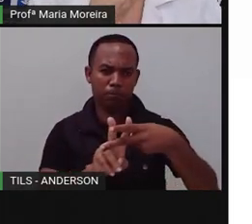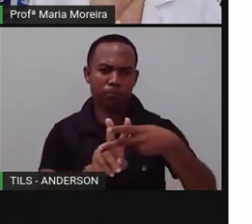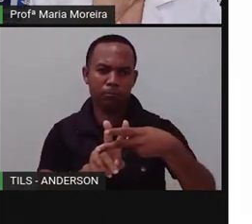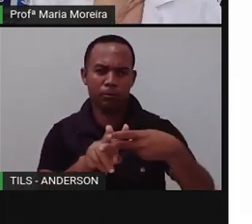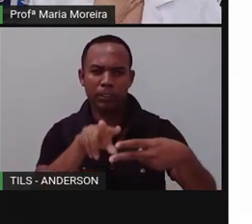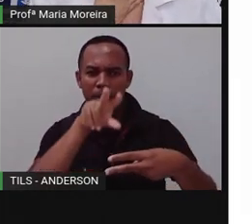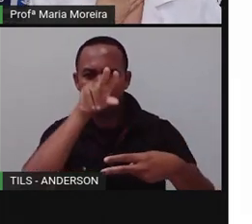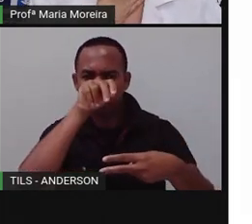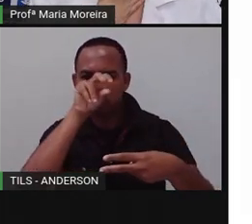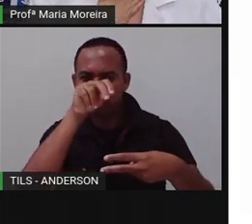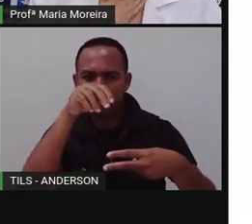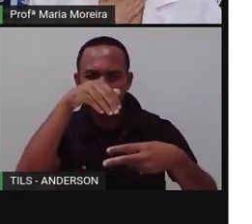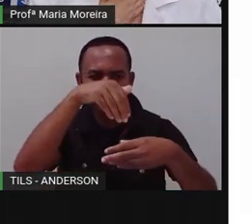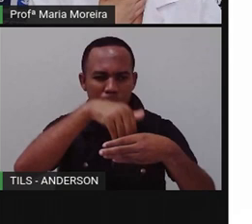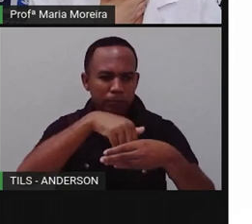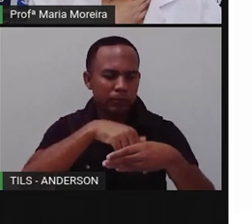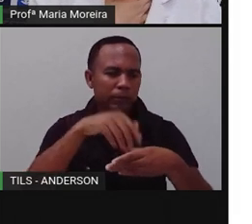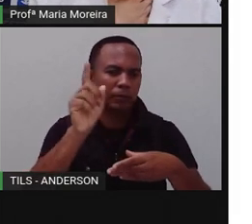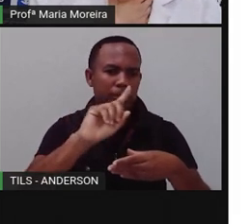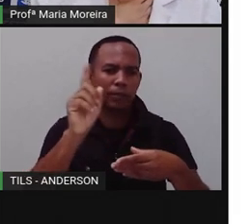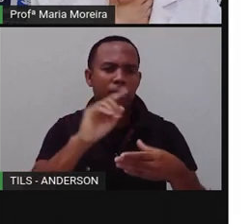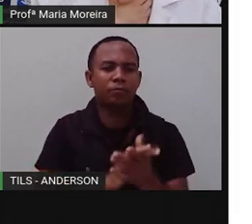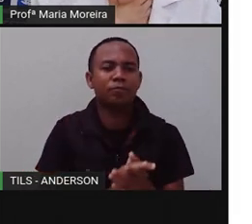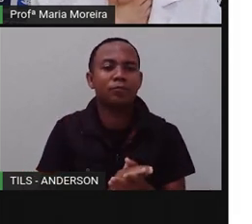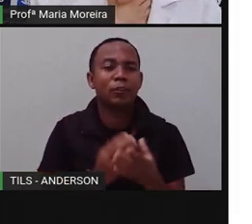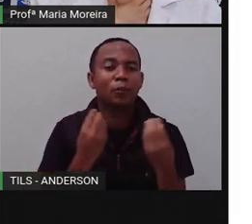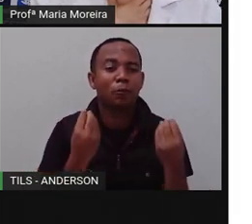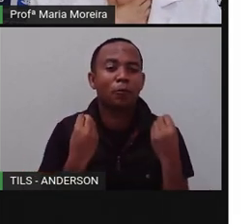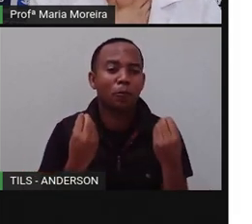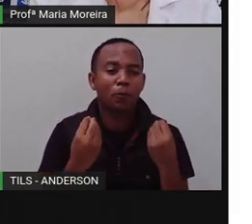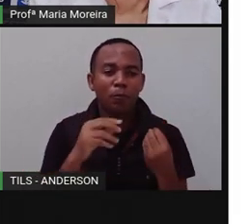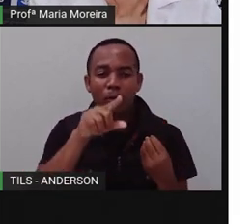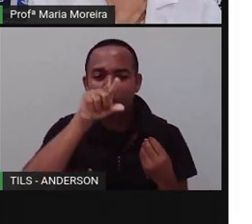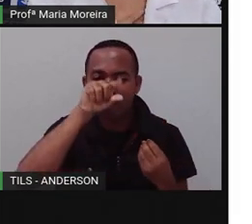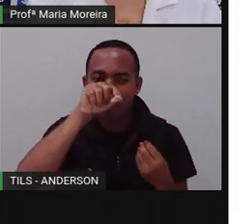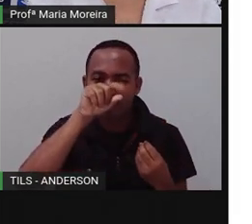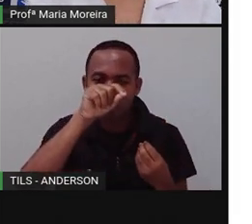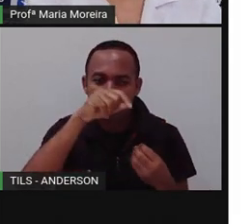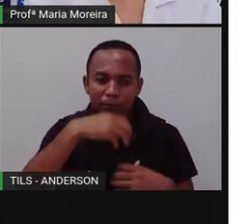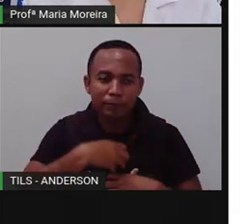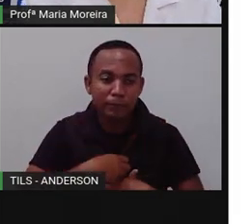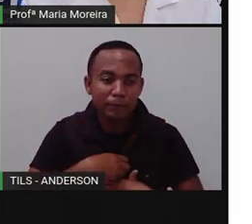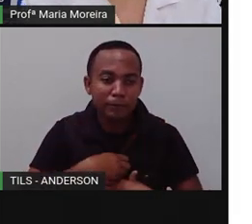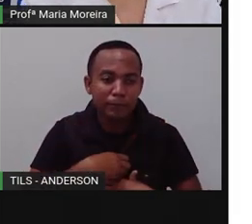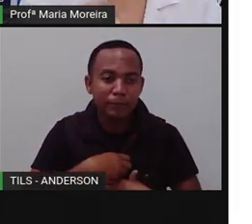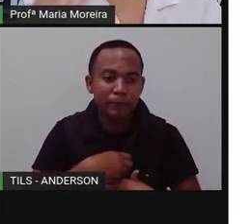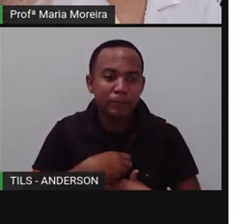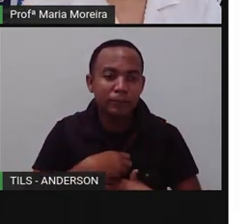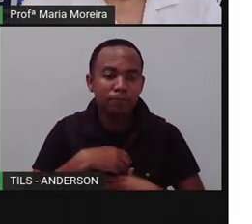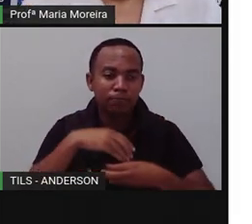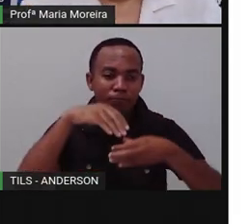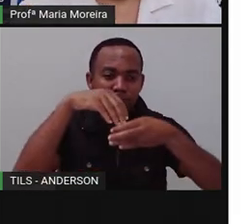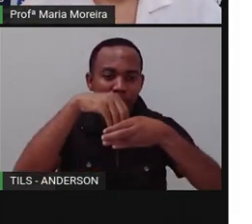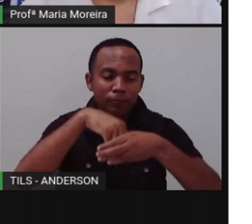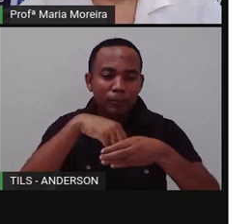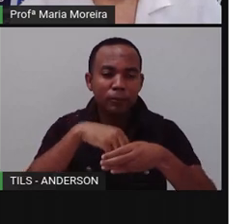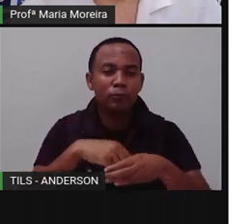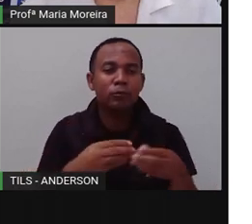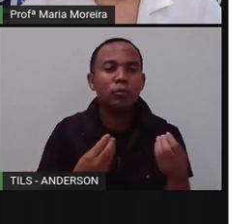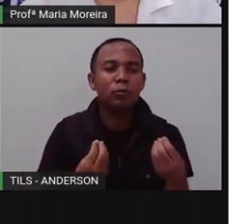esse período de quarentena, tendo que ficar em casa o tempo inteiro. Imagina aí como é os passarinhos não se sentem, né? Em gaiolados,